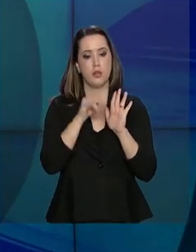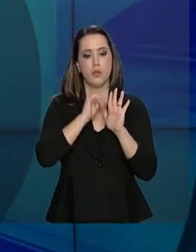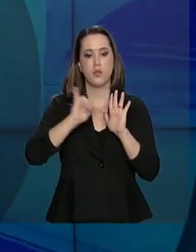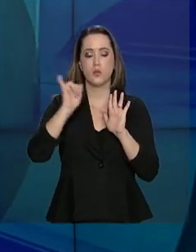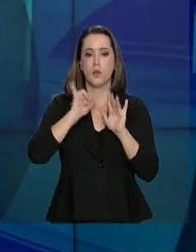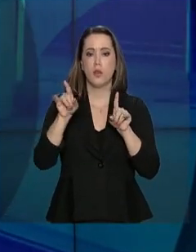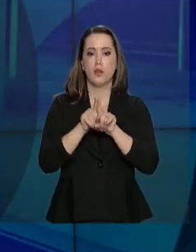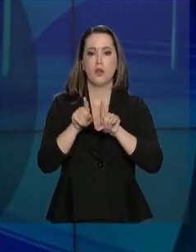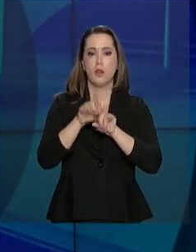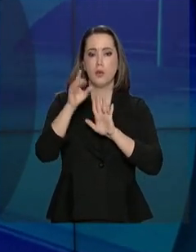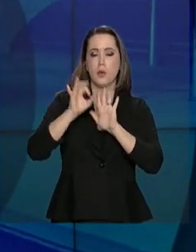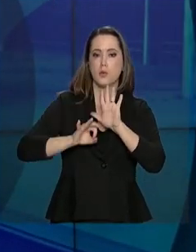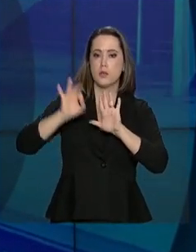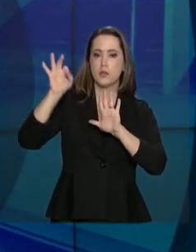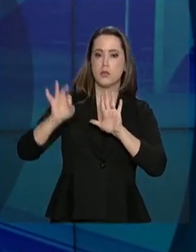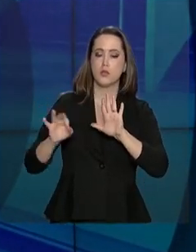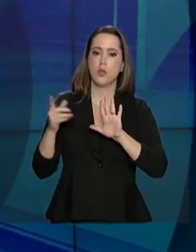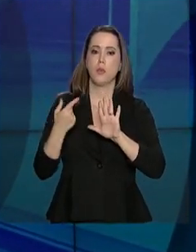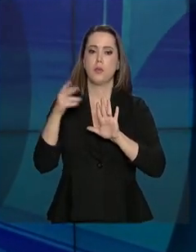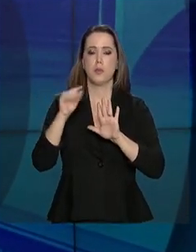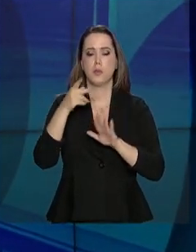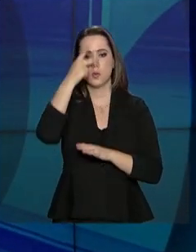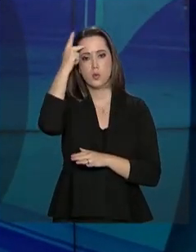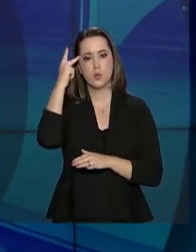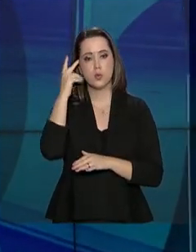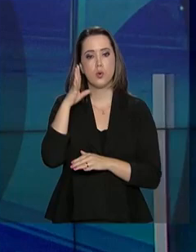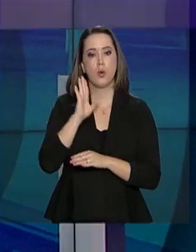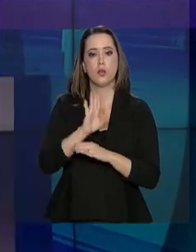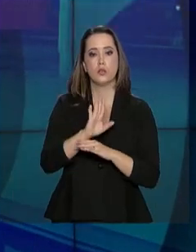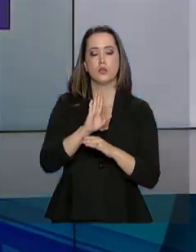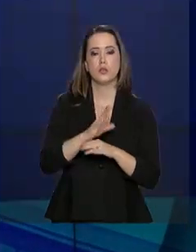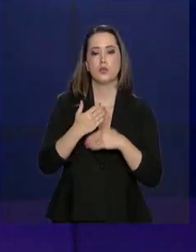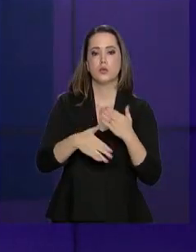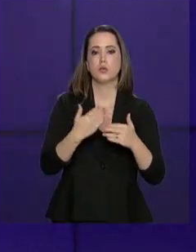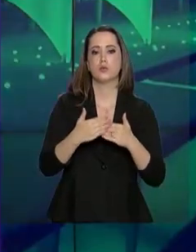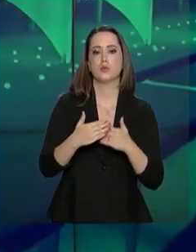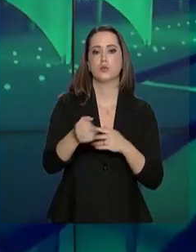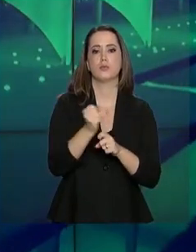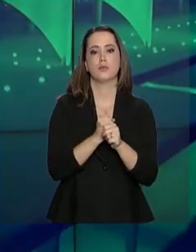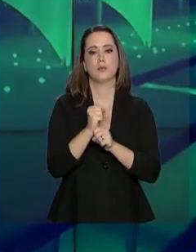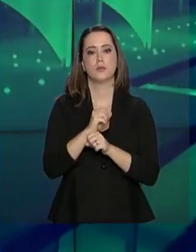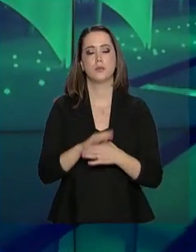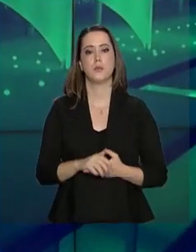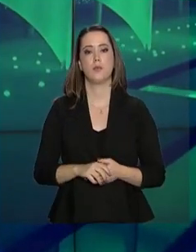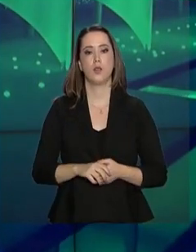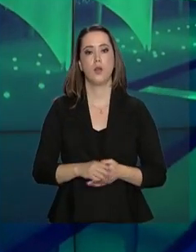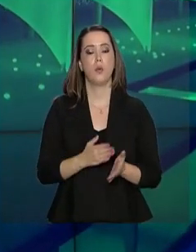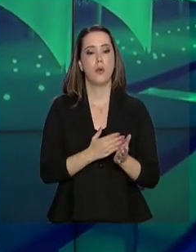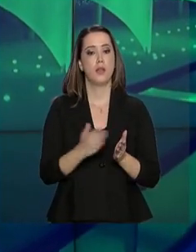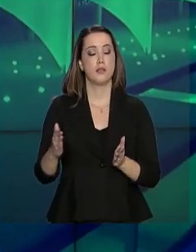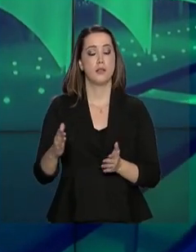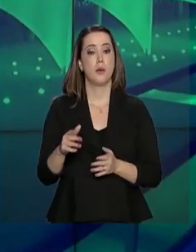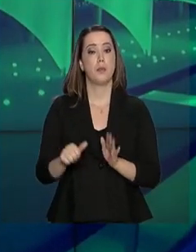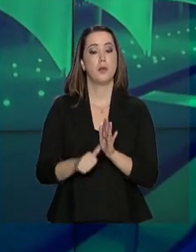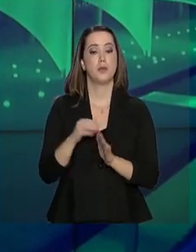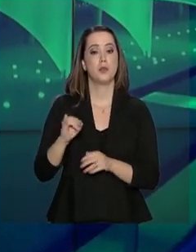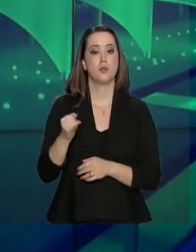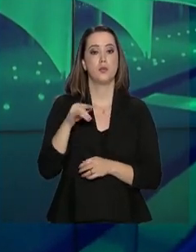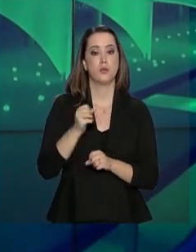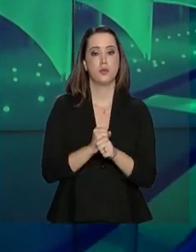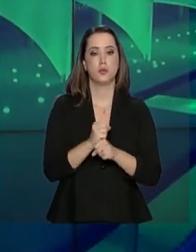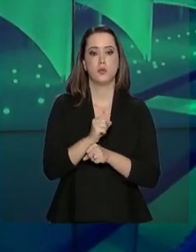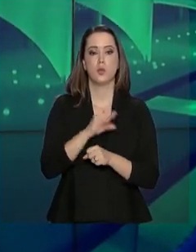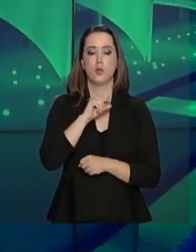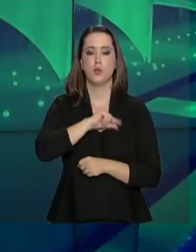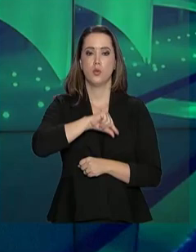foram divulgados os índices de aumento para quem passou a receber benefício ao longo do ano passado. A partir de 1º de janeiro deste ano,